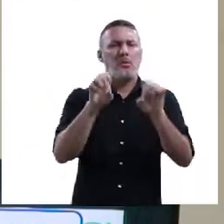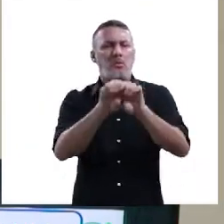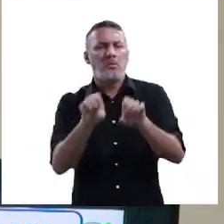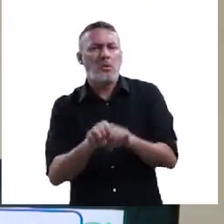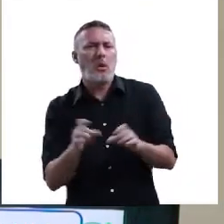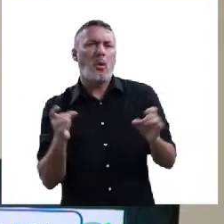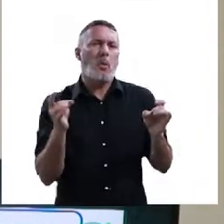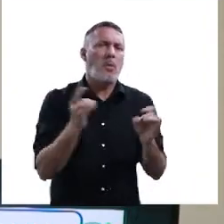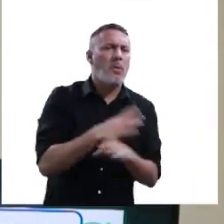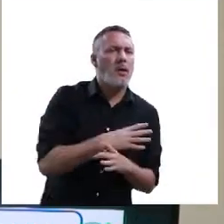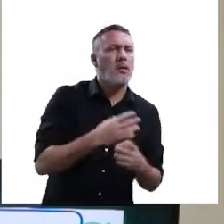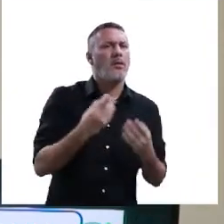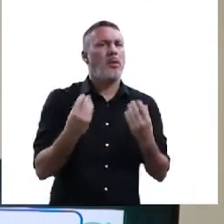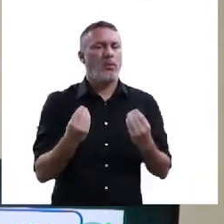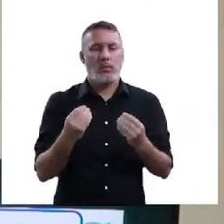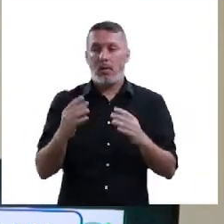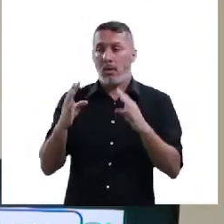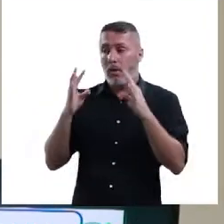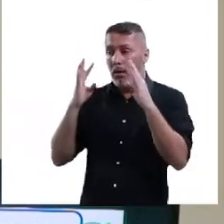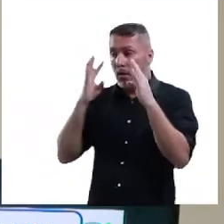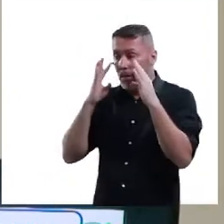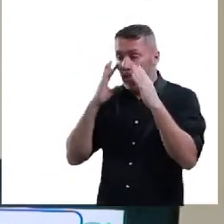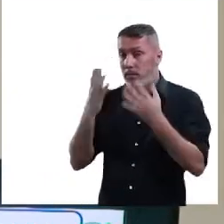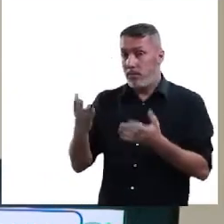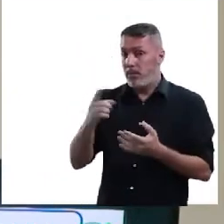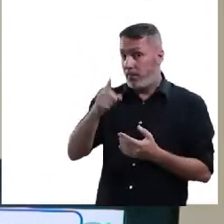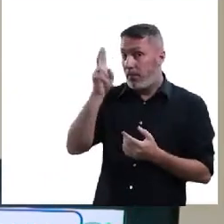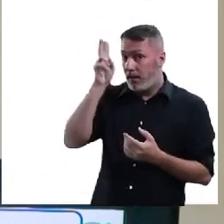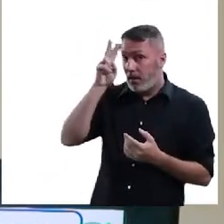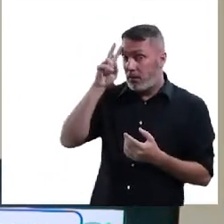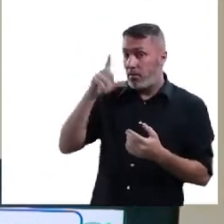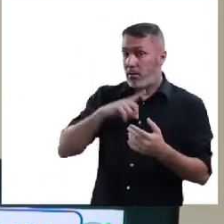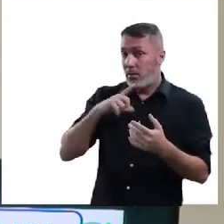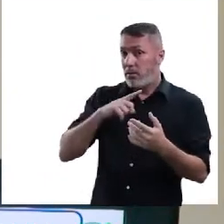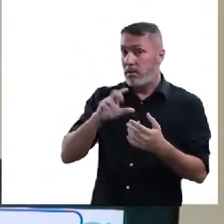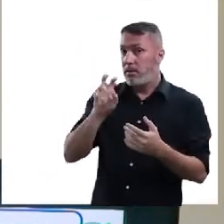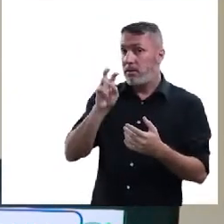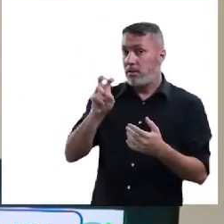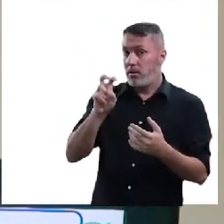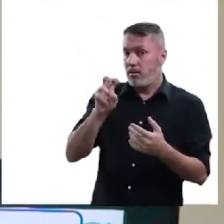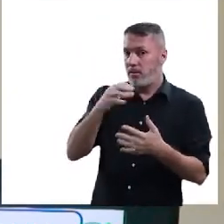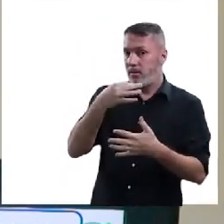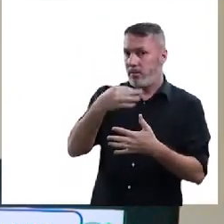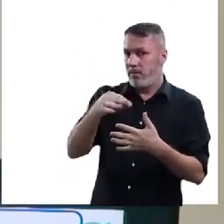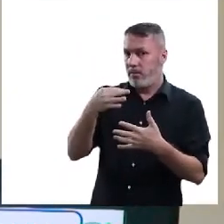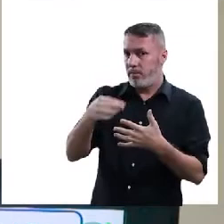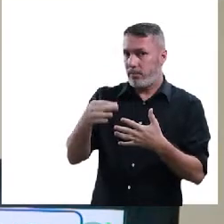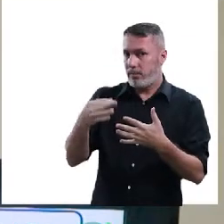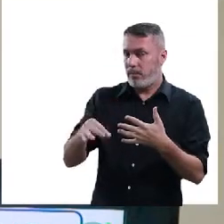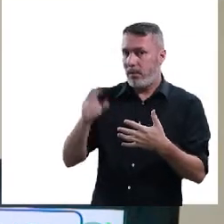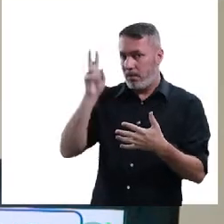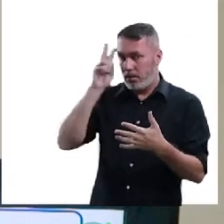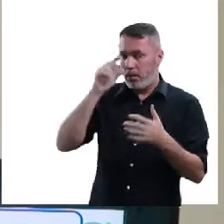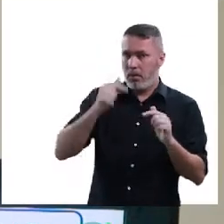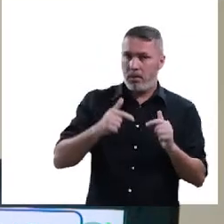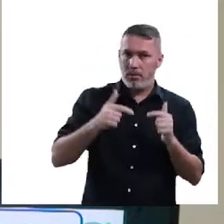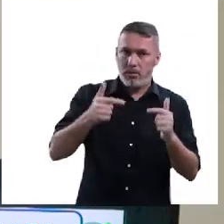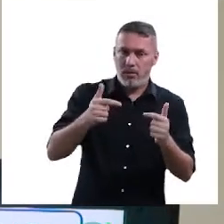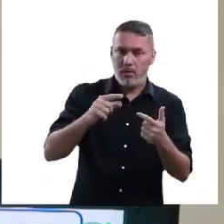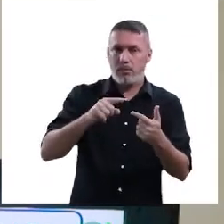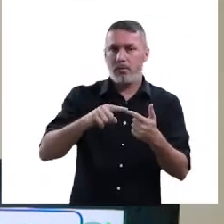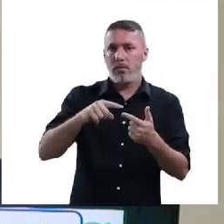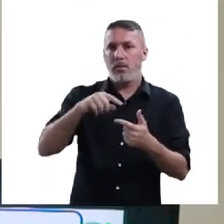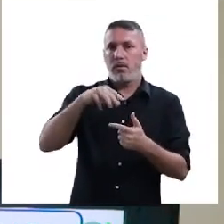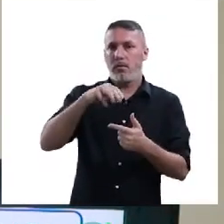Ou seja, como assim, estrutura completa, professor? Preste bem atenção. Lembra que nós trabalhamos os cinco elementos? Nós temos ali a